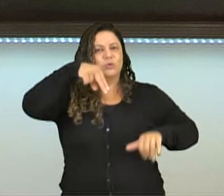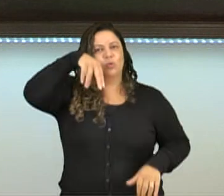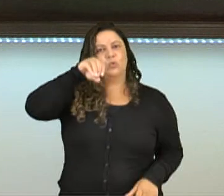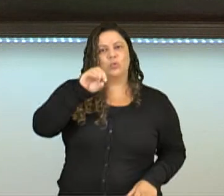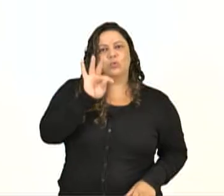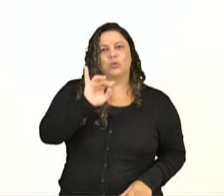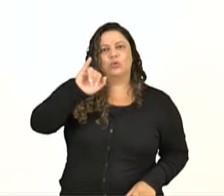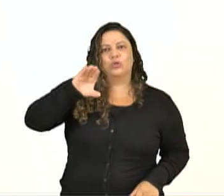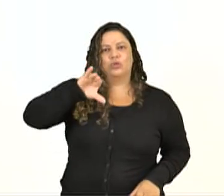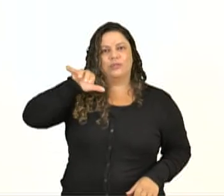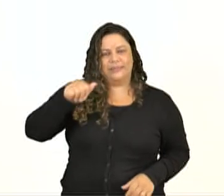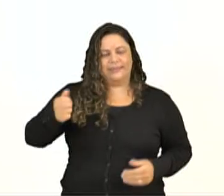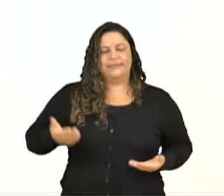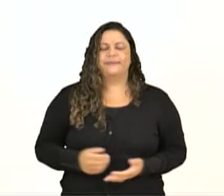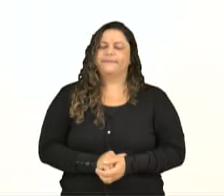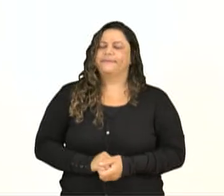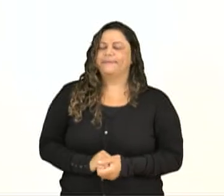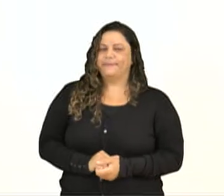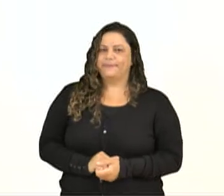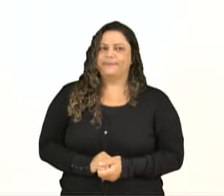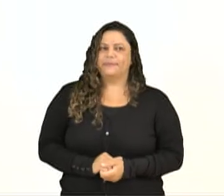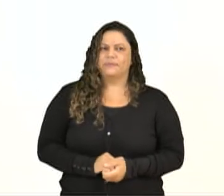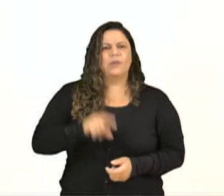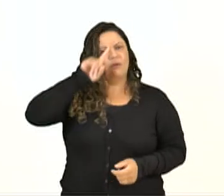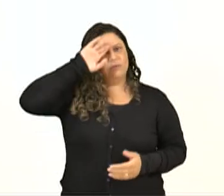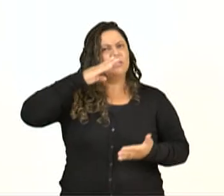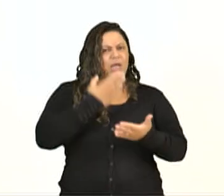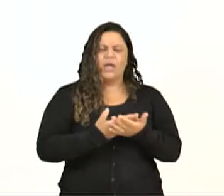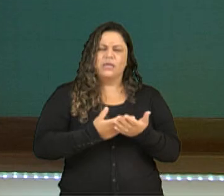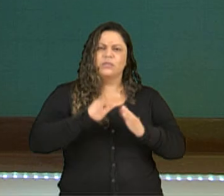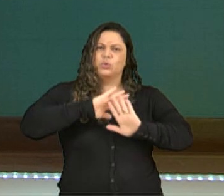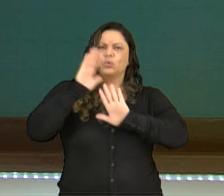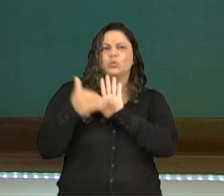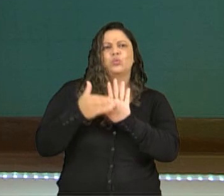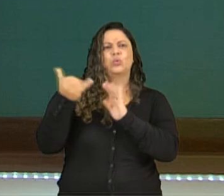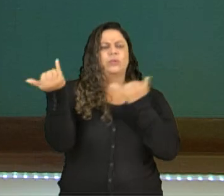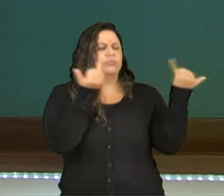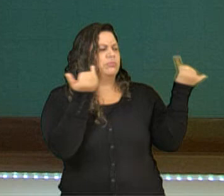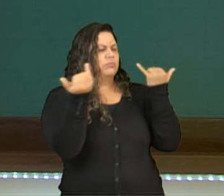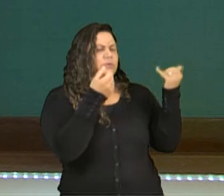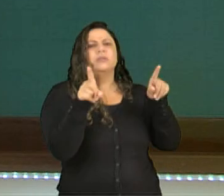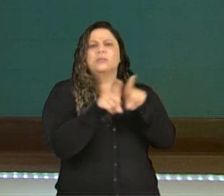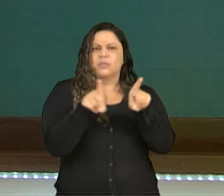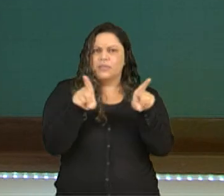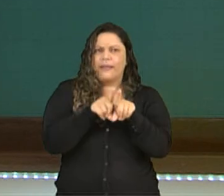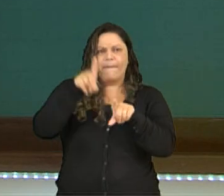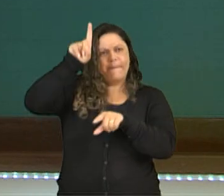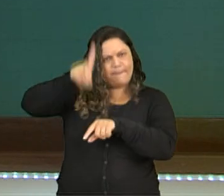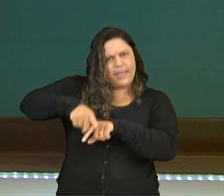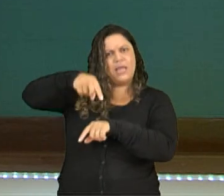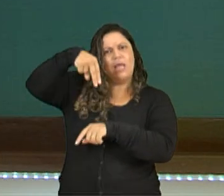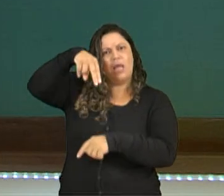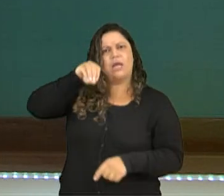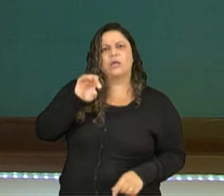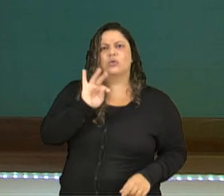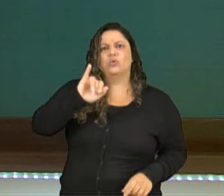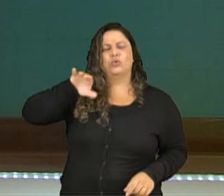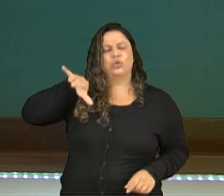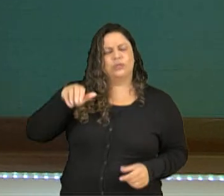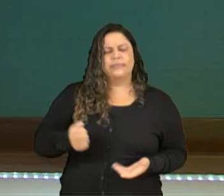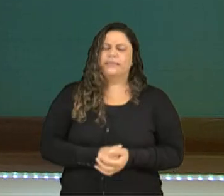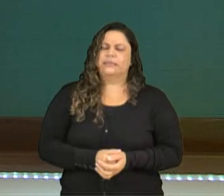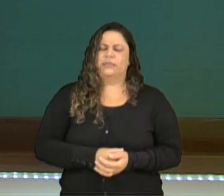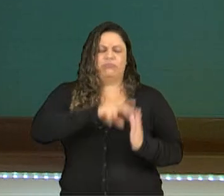Você acredita que toda informação também é uma notícia? Será que toda informação que a gente lê